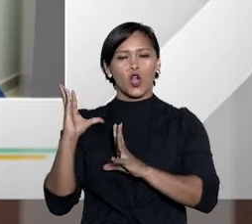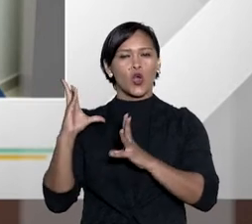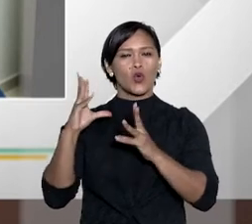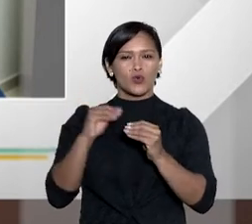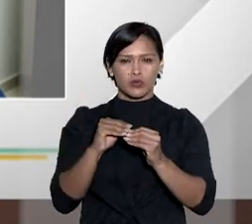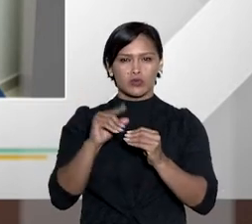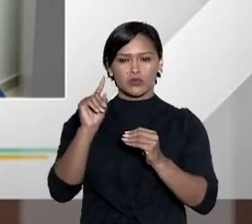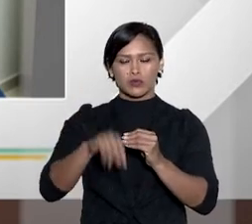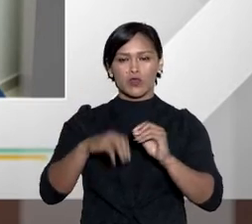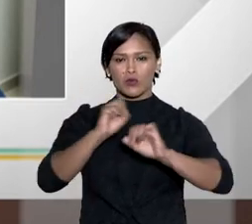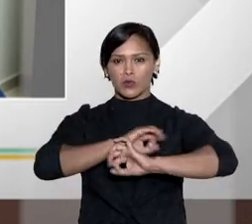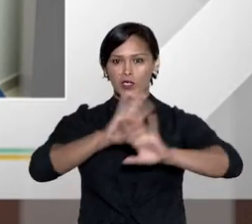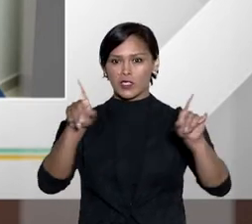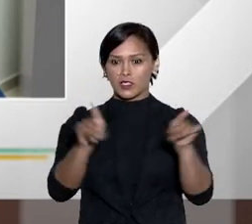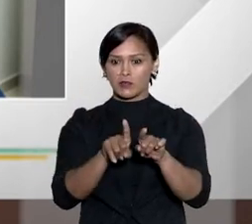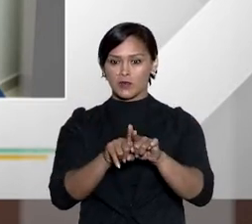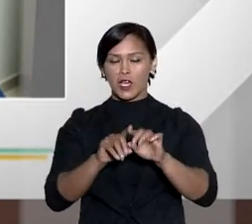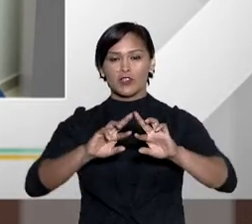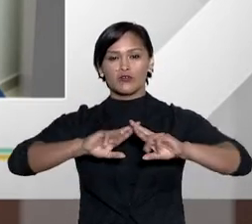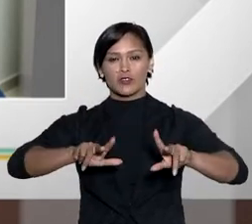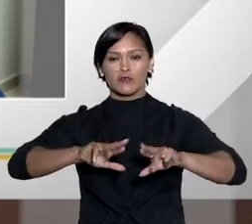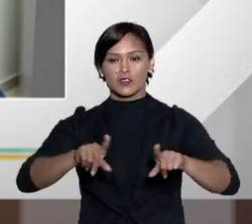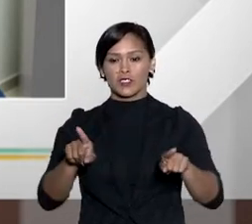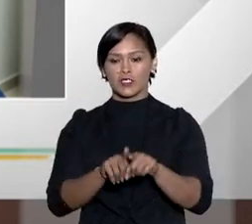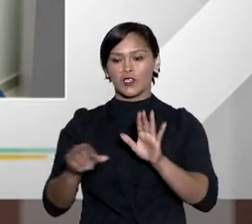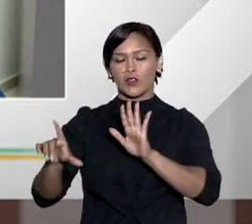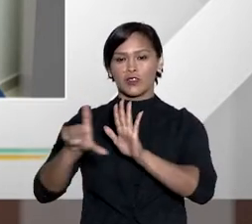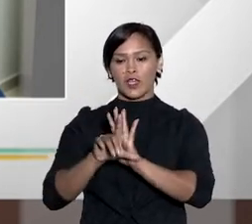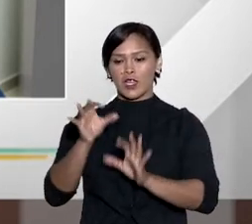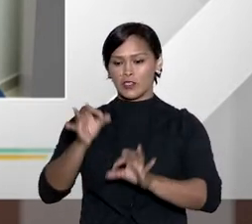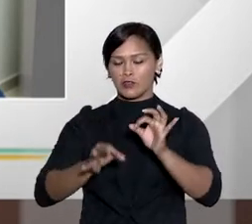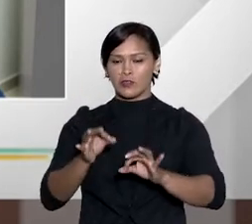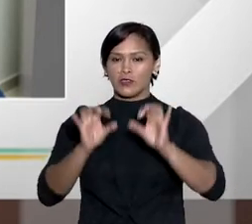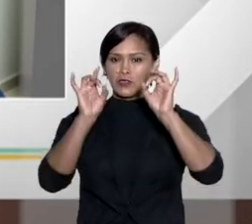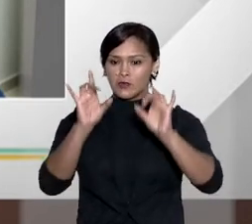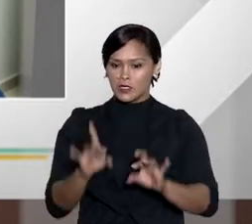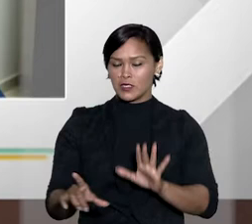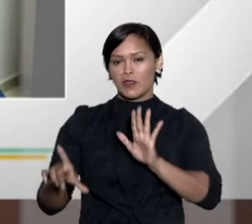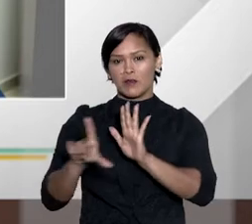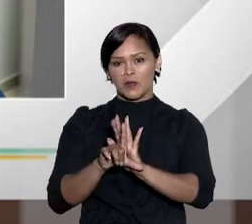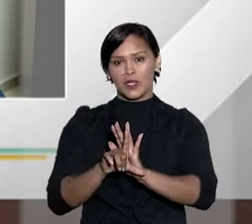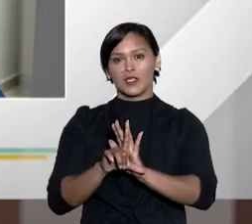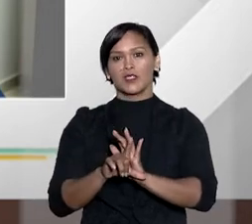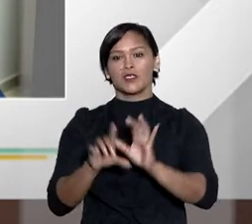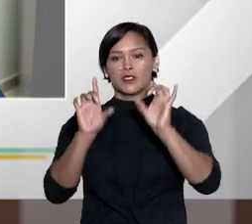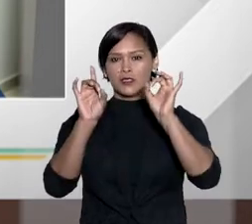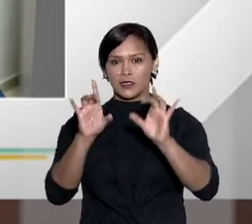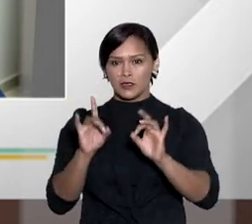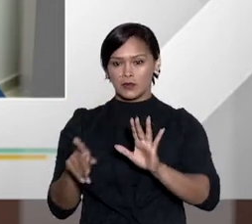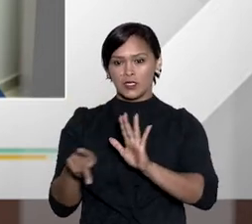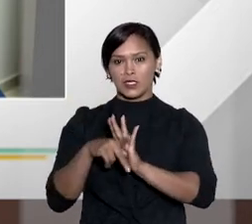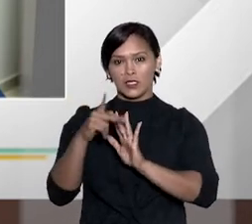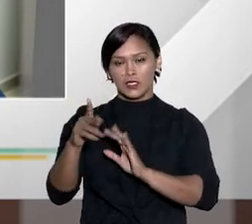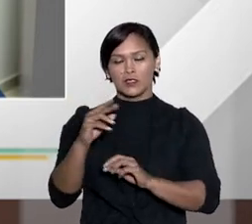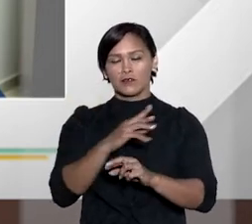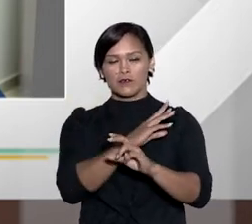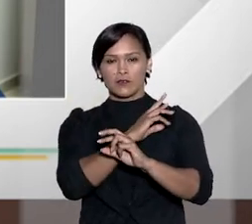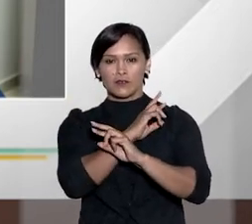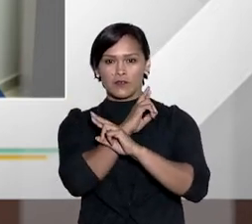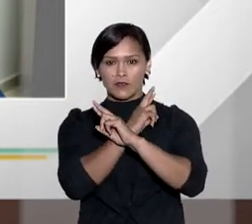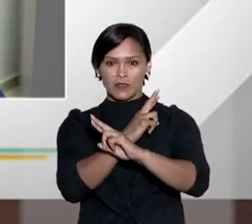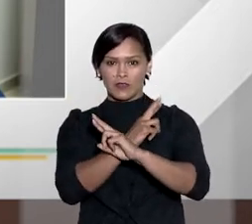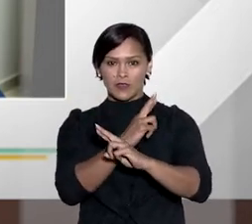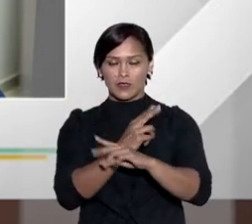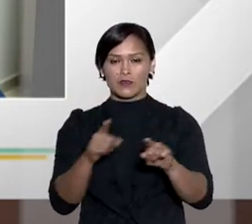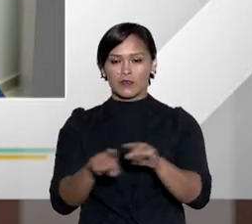esclarecimento a respeito da diferenciação da Lei dos Juizados Especiais para a Lei dos Juizados Especiais de Fazenda Pública e também